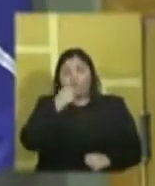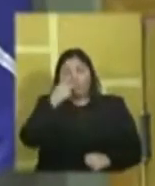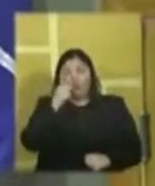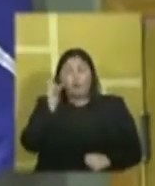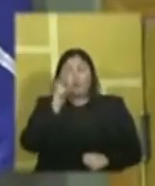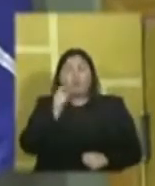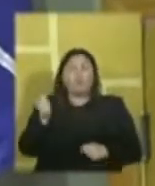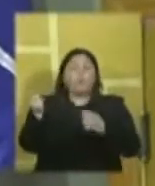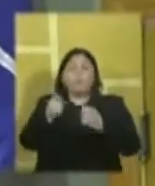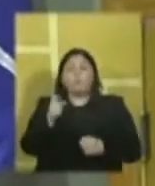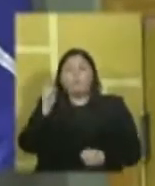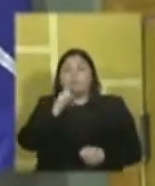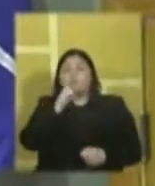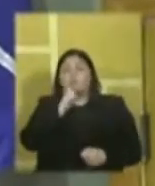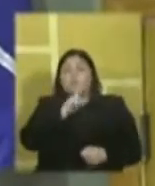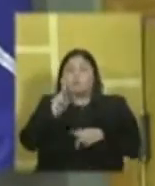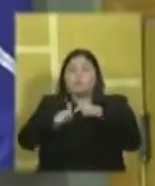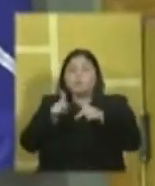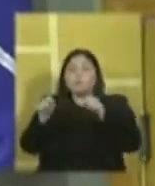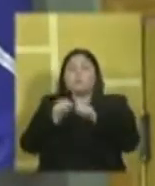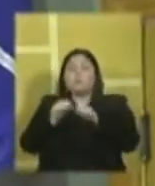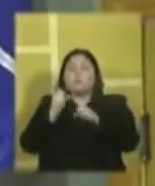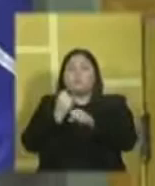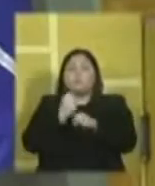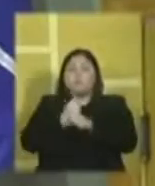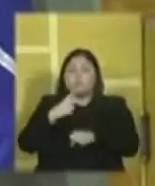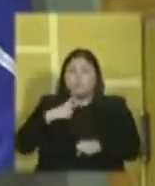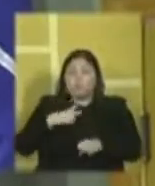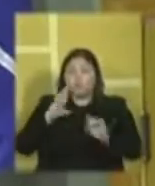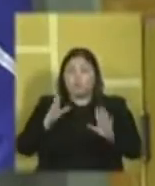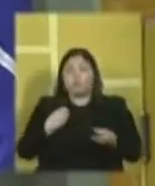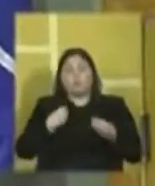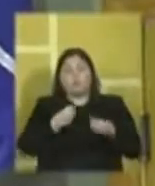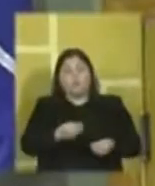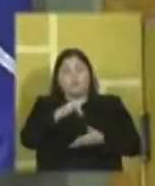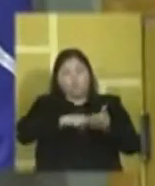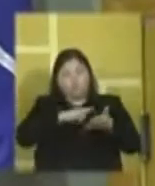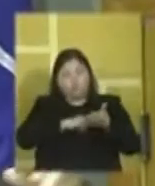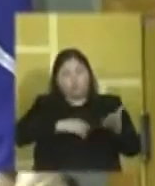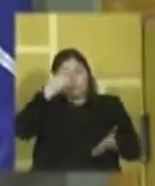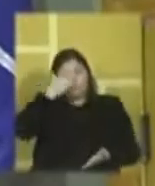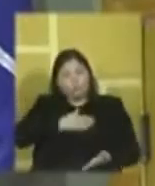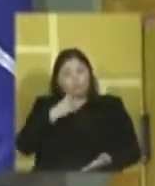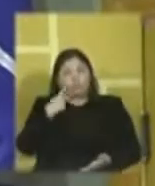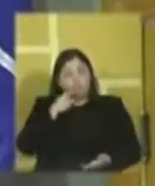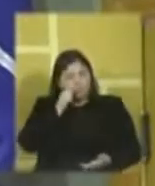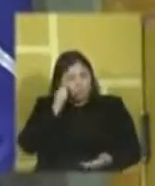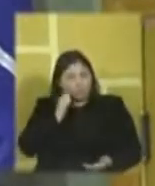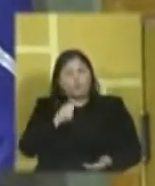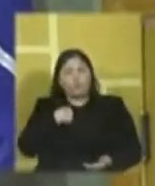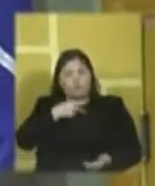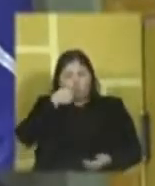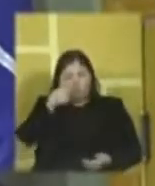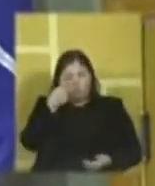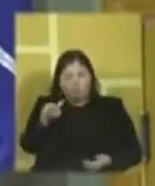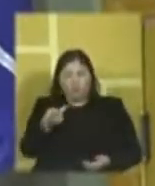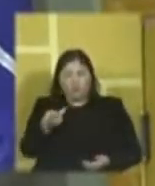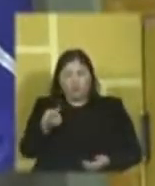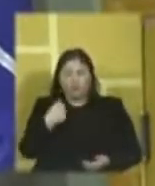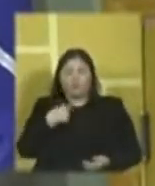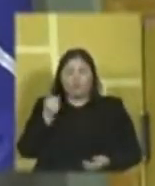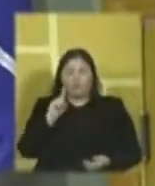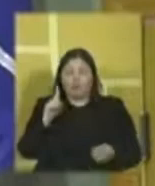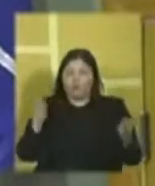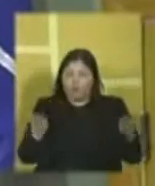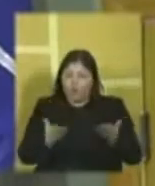aí para o povo, que estava fazendo uma obra particular, está aí, já entreguei os documentos. Cumpri aí com o vereador de Anzá, que é momento oportuno, vou estar falando para vocês. Não